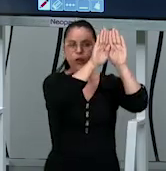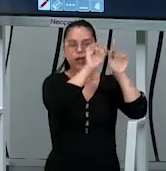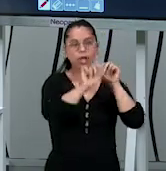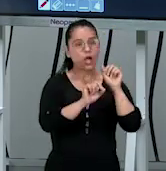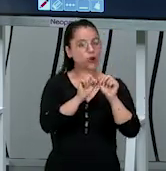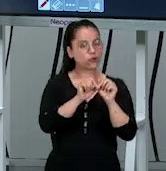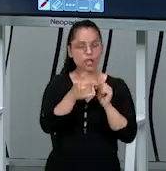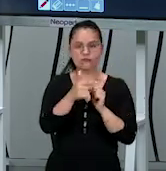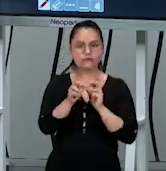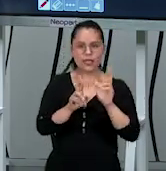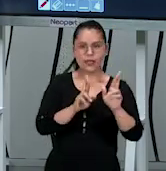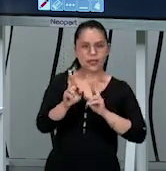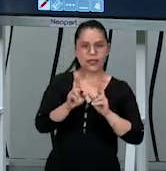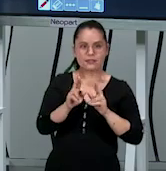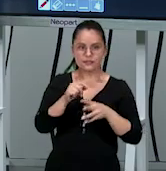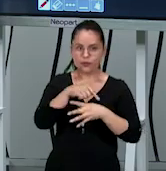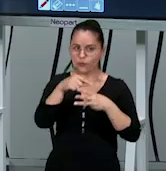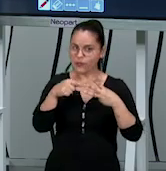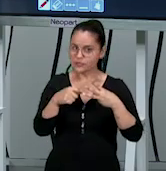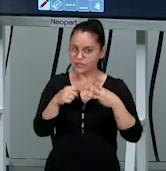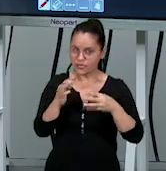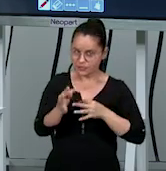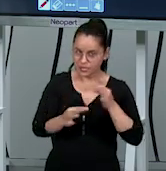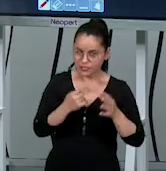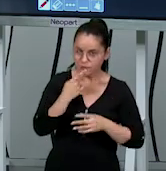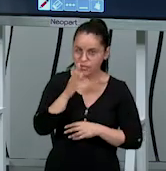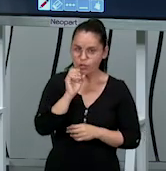que não tem nada a ver com as três técnicas que nós falamos.